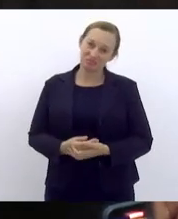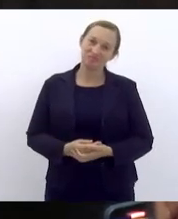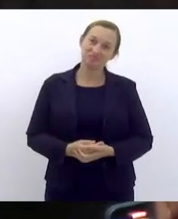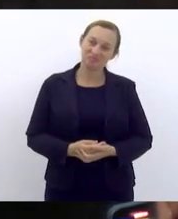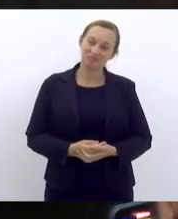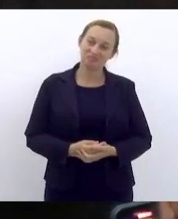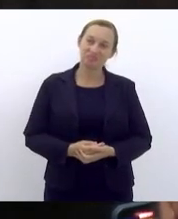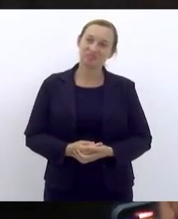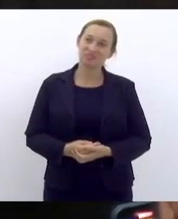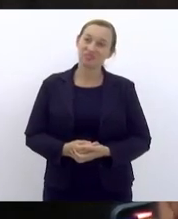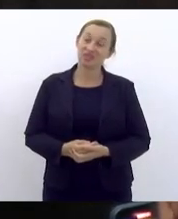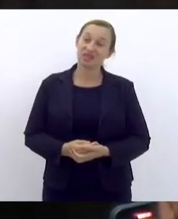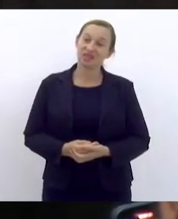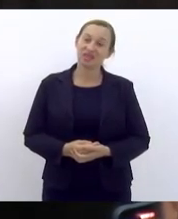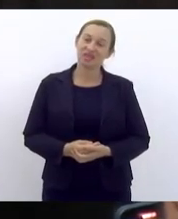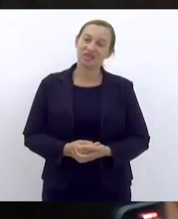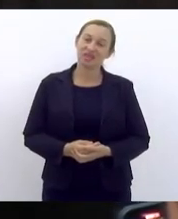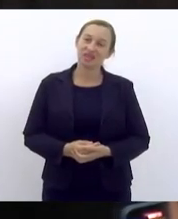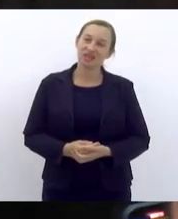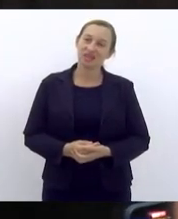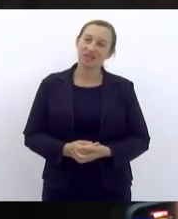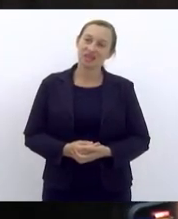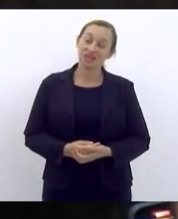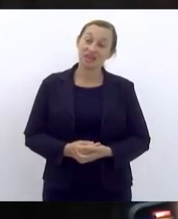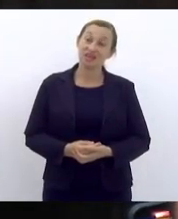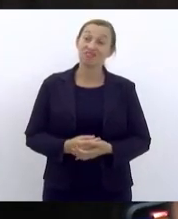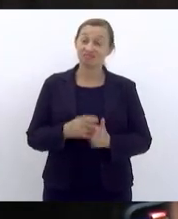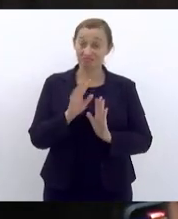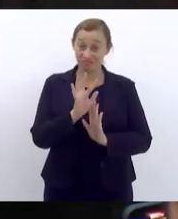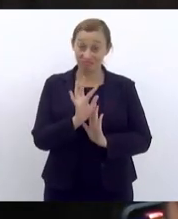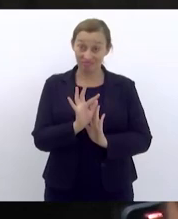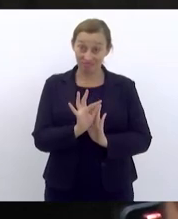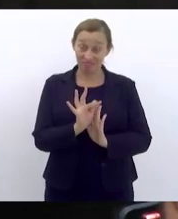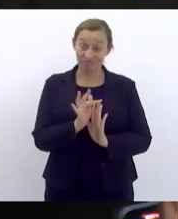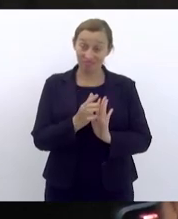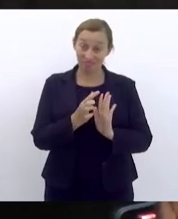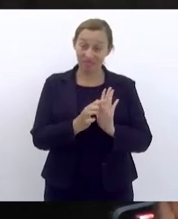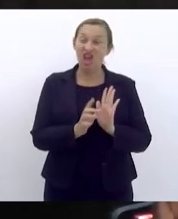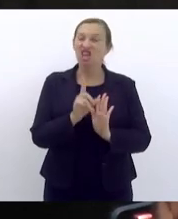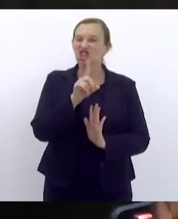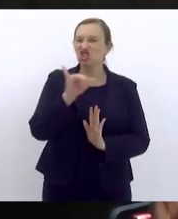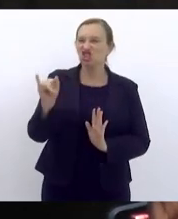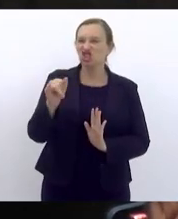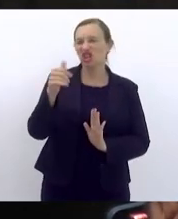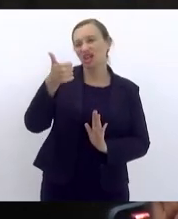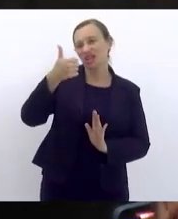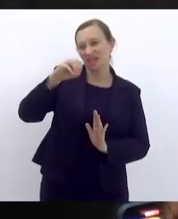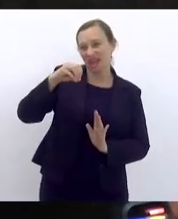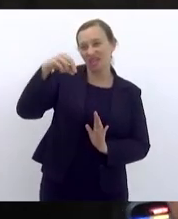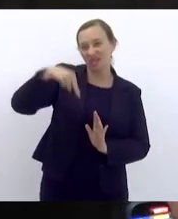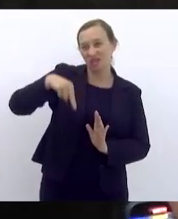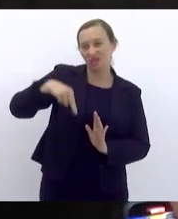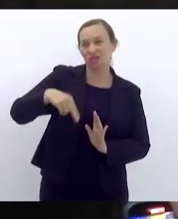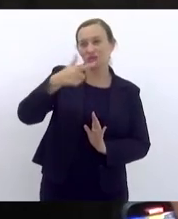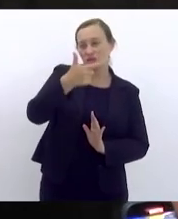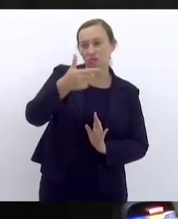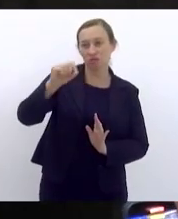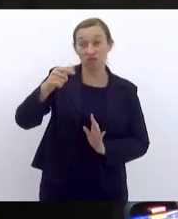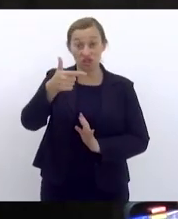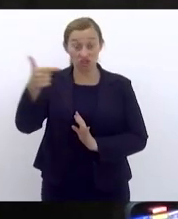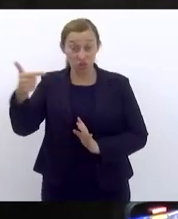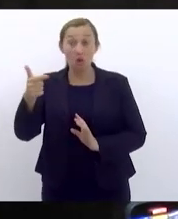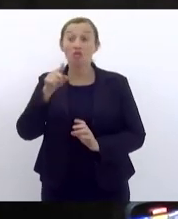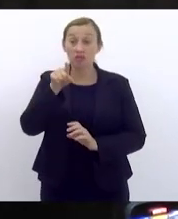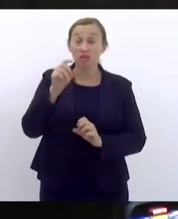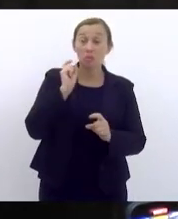aqui está a reportagem é do dia 10 de novembro de 2022 você